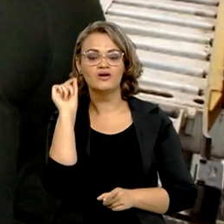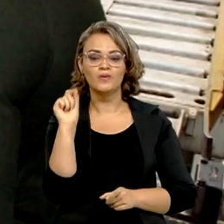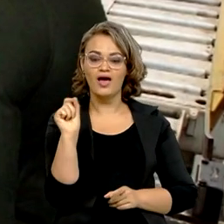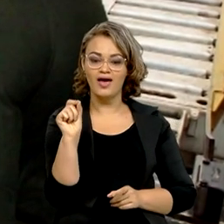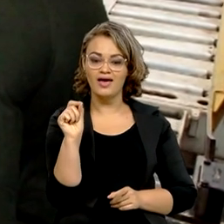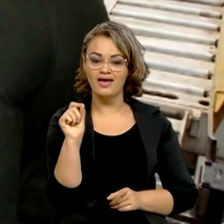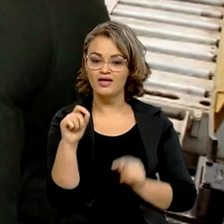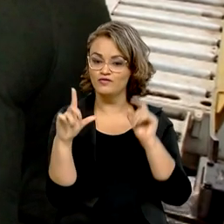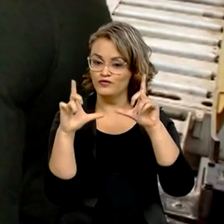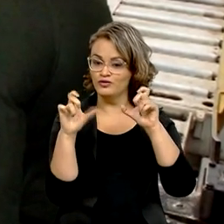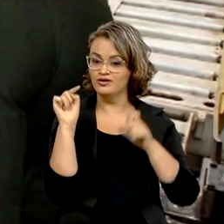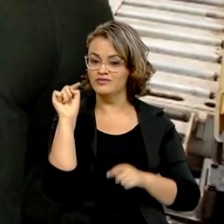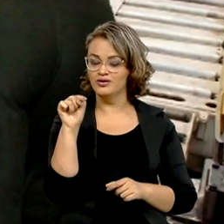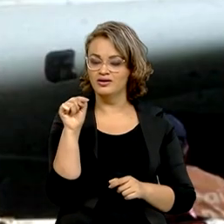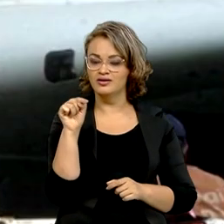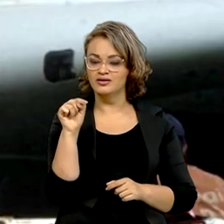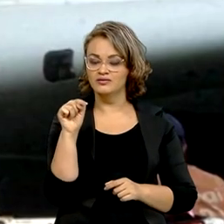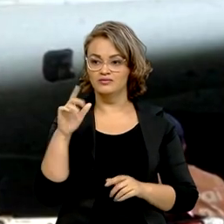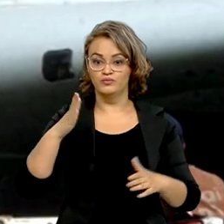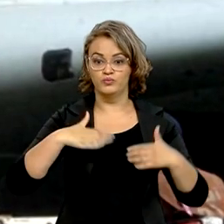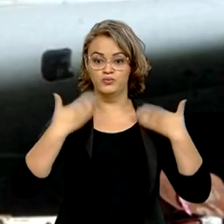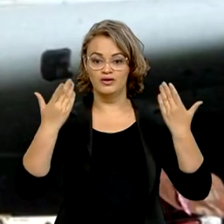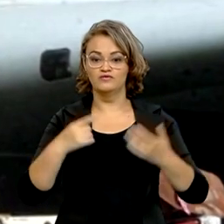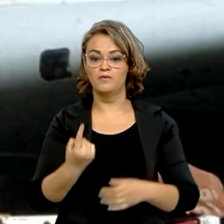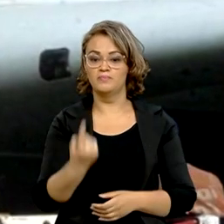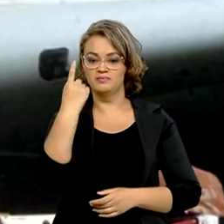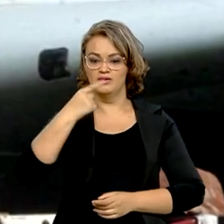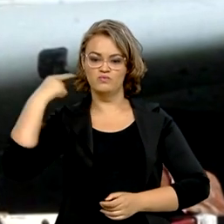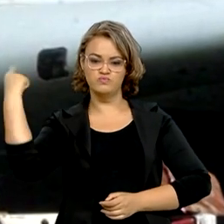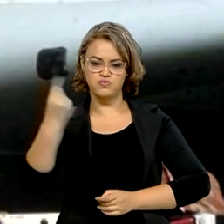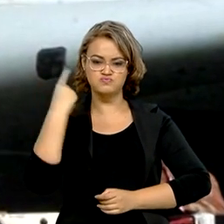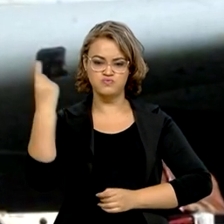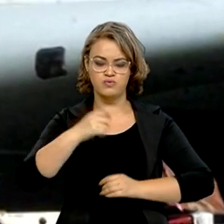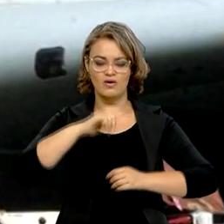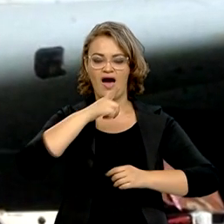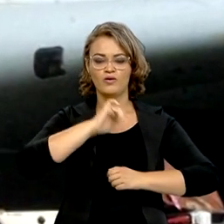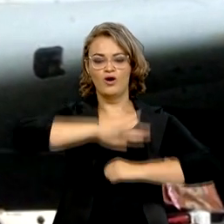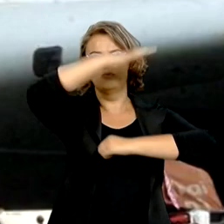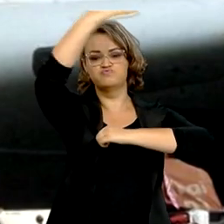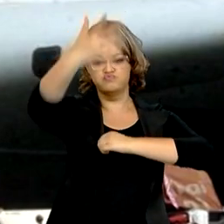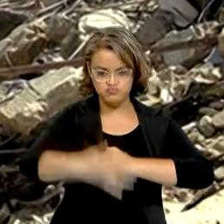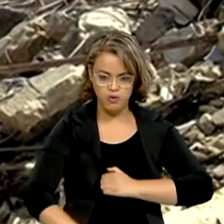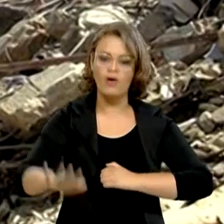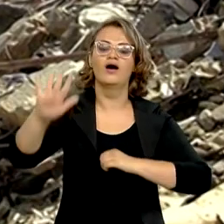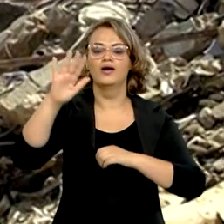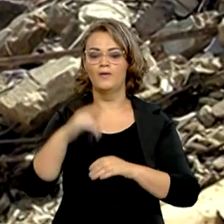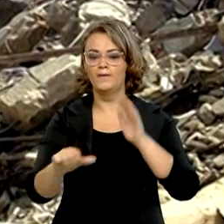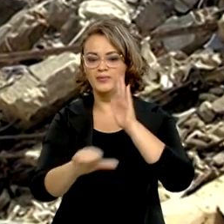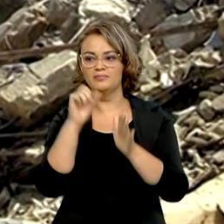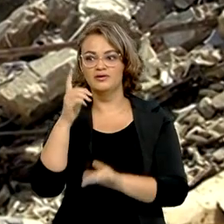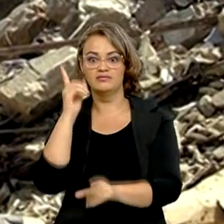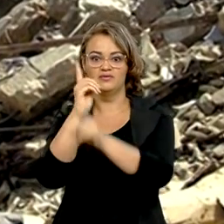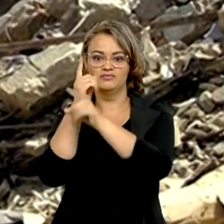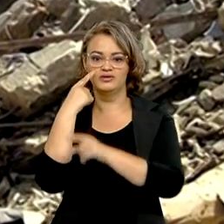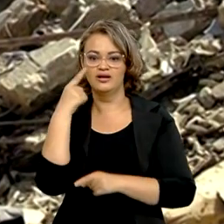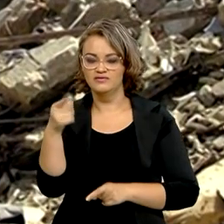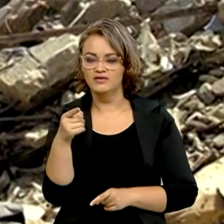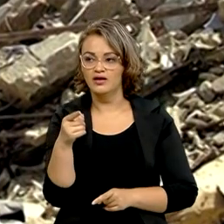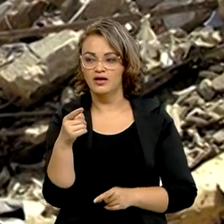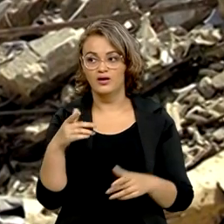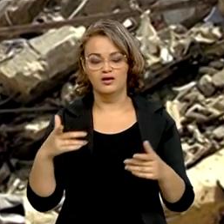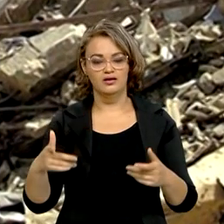decidido do dia para a noite, o primeiro tsunami que teve na Tailândia. É uma surpresa. A agência, eu falo